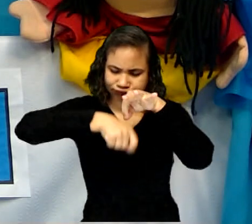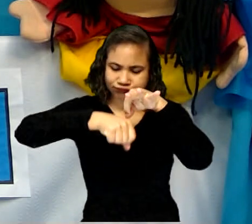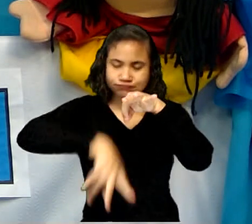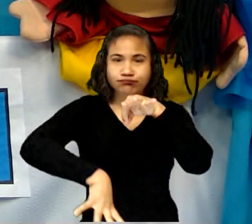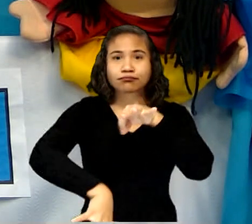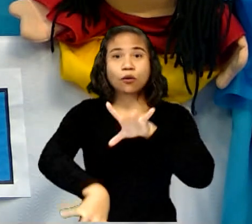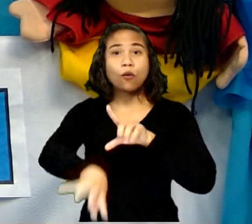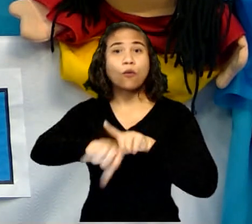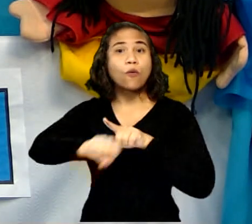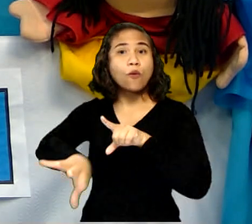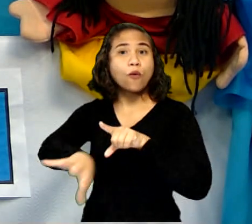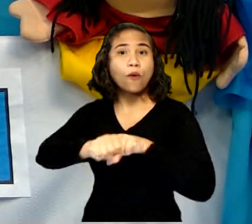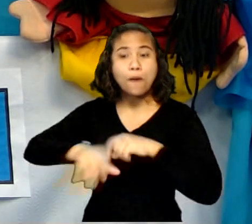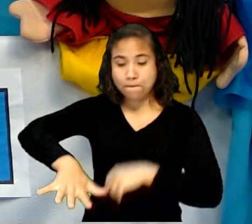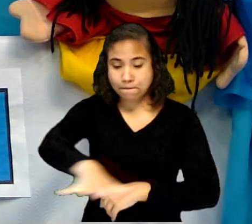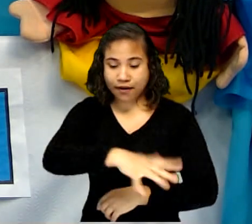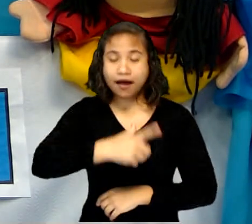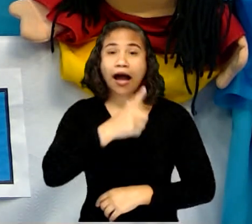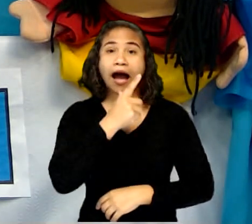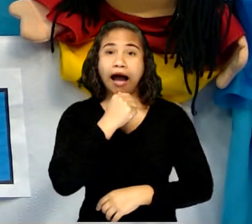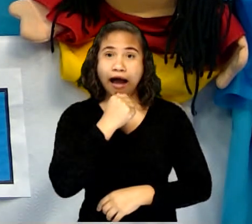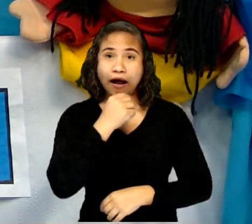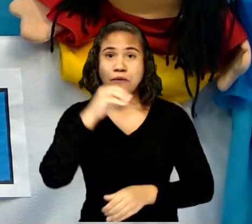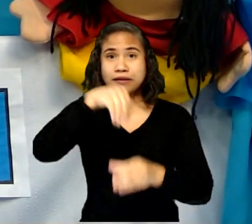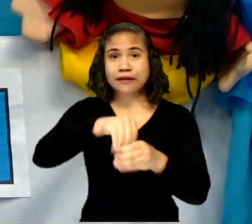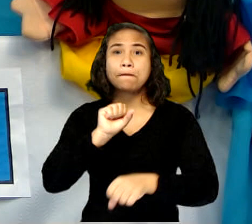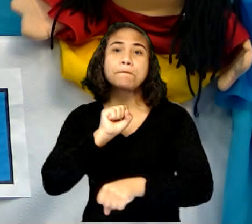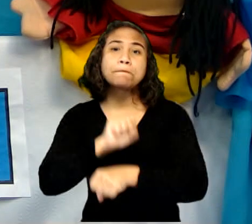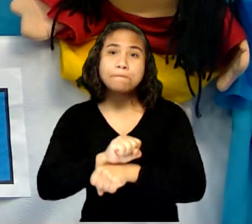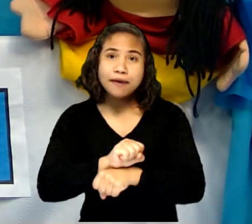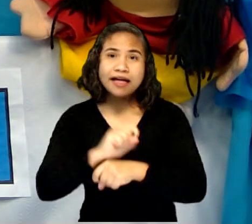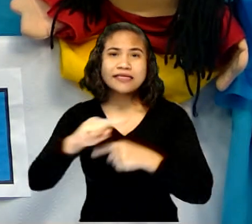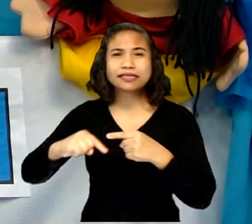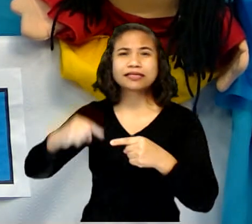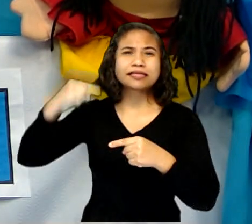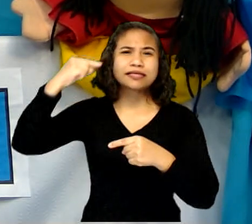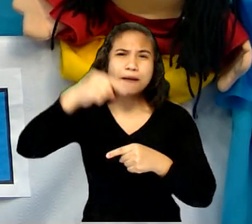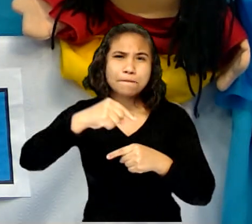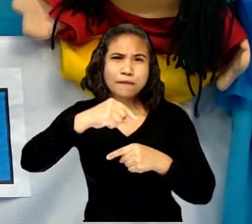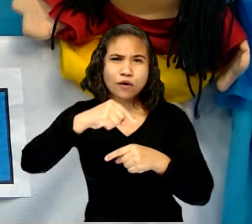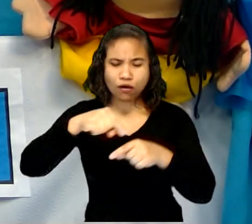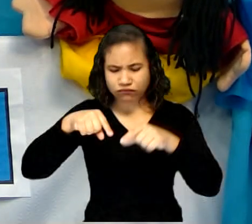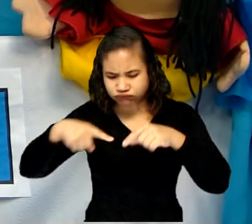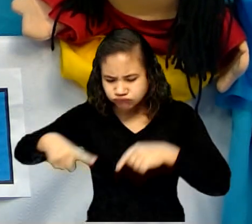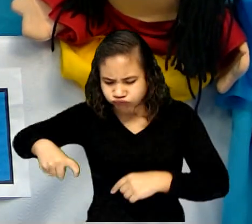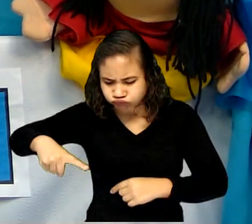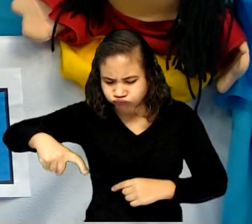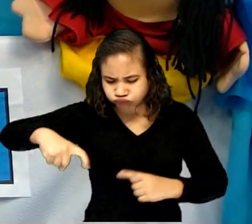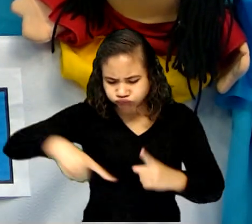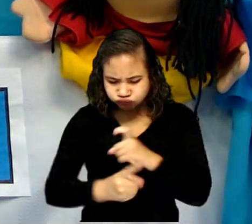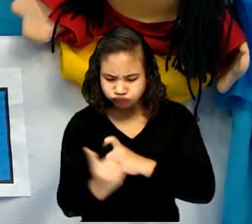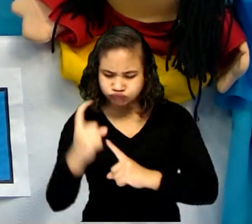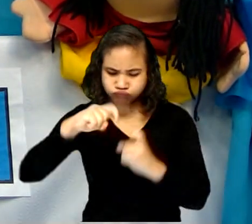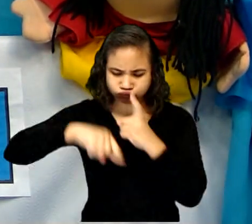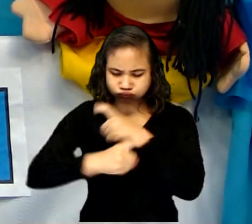da matéria orgânica presente nesta água. Depois, as larvas transformam-se em pulpas.